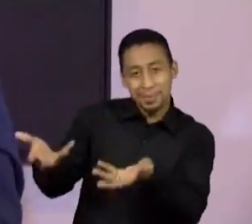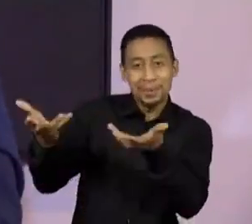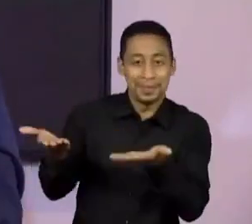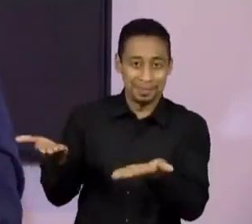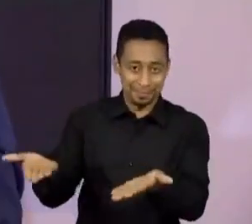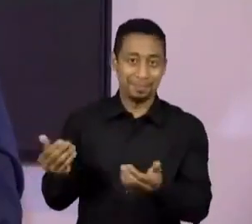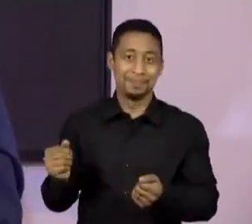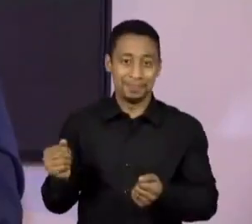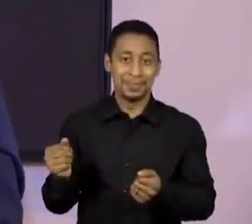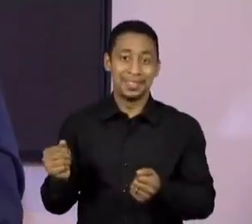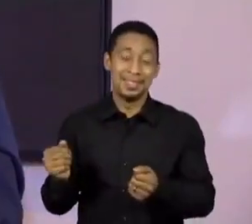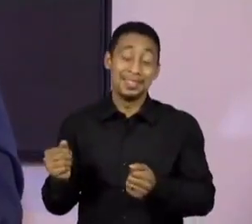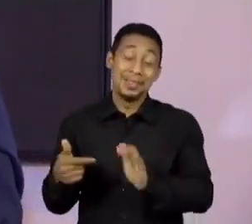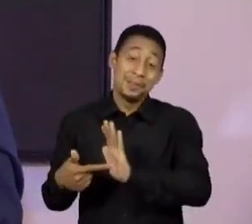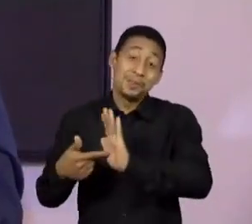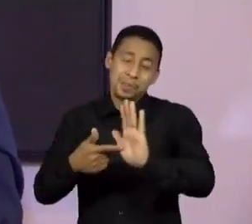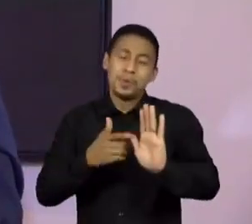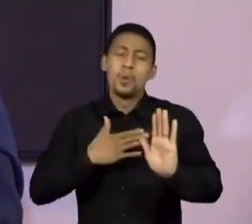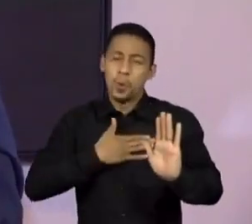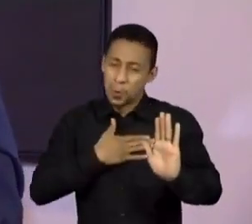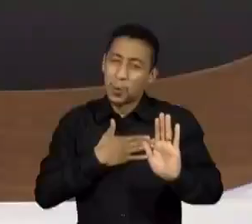eu... nos sambos... que eu... muito de cantar...